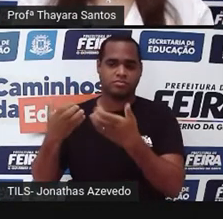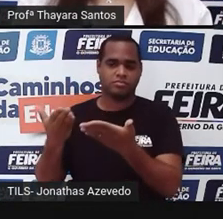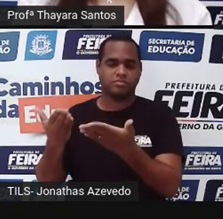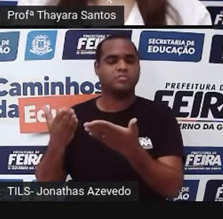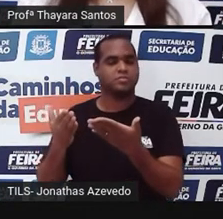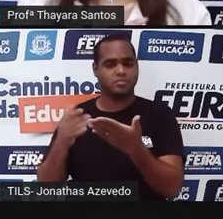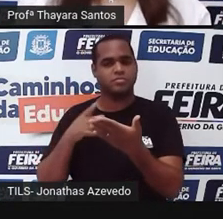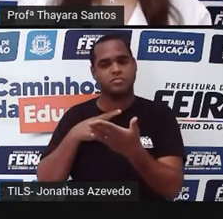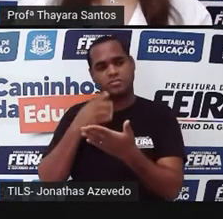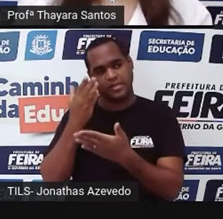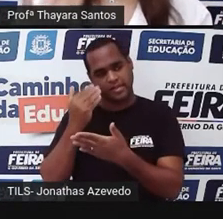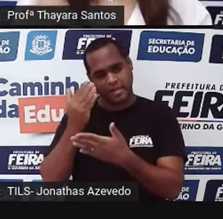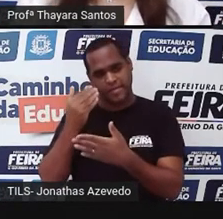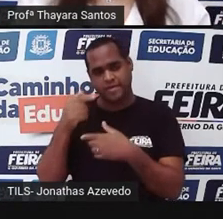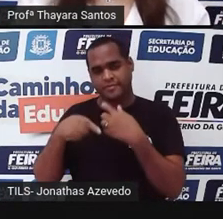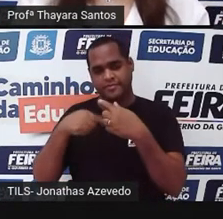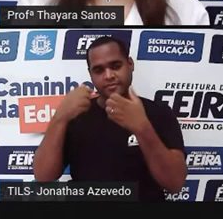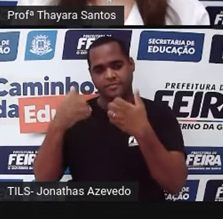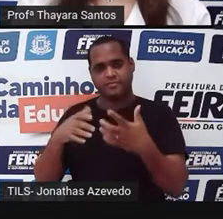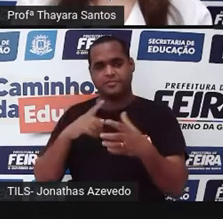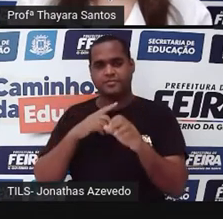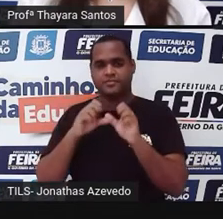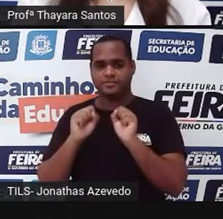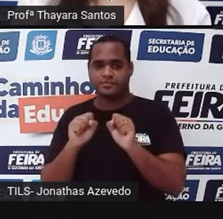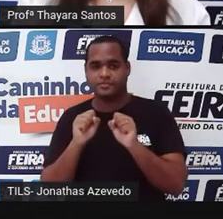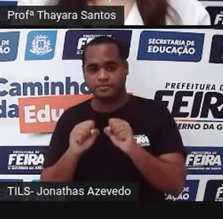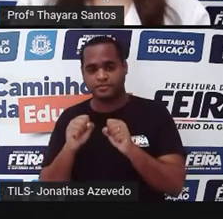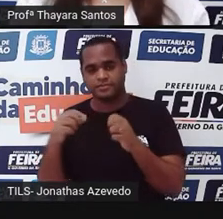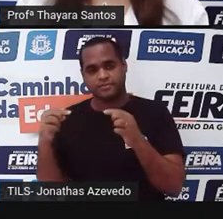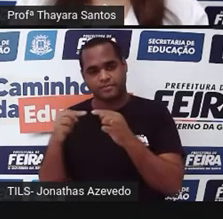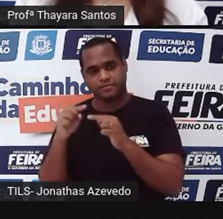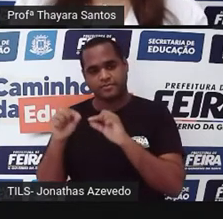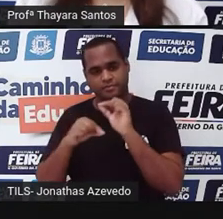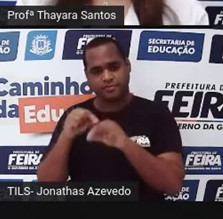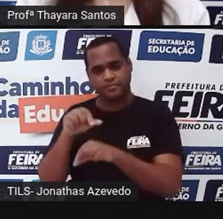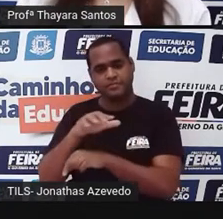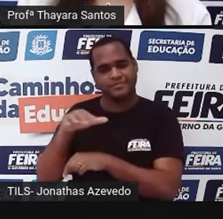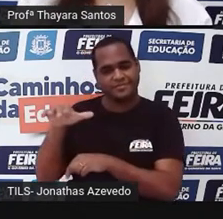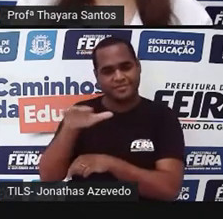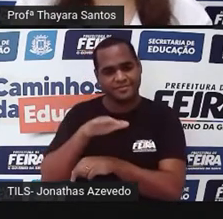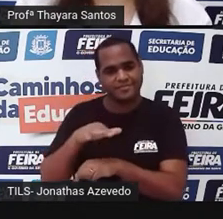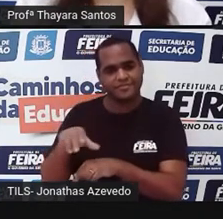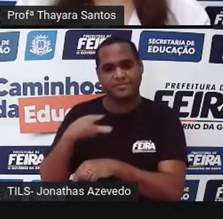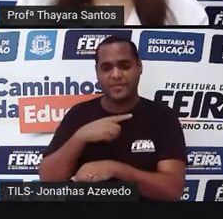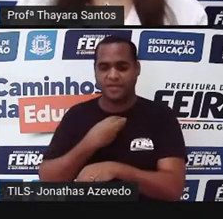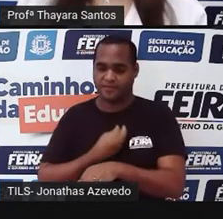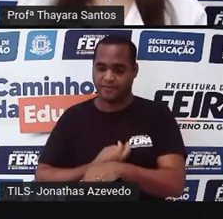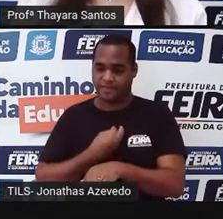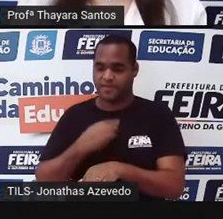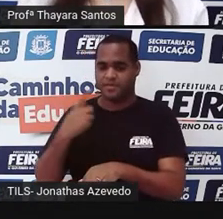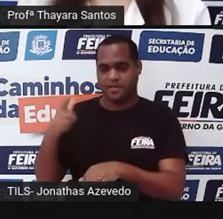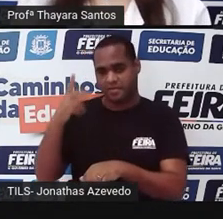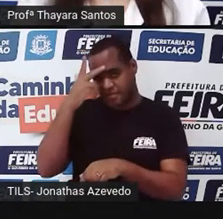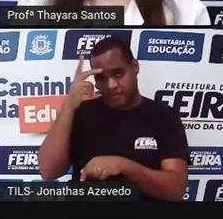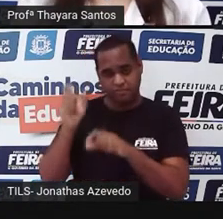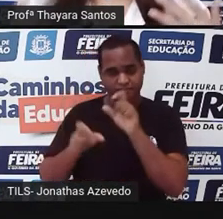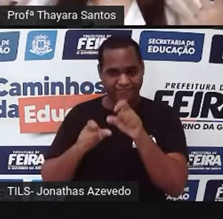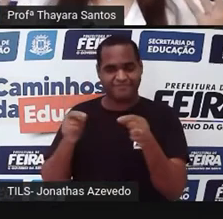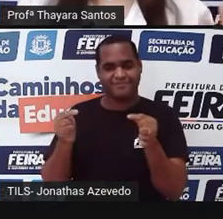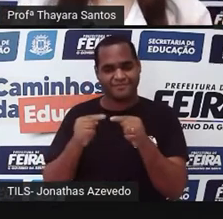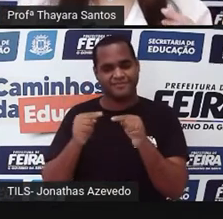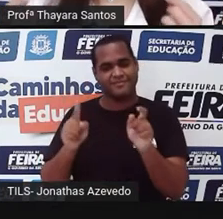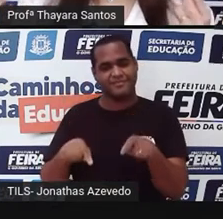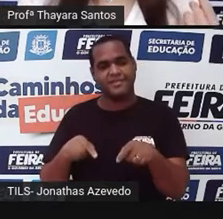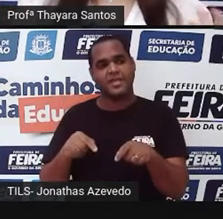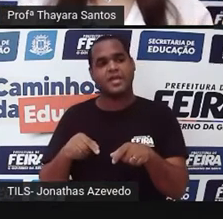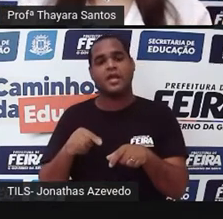E a gente sabe que essas características genéticas elas são influenciadas pelo ambiente, pelos hábitos de vida da pessoa também. Então, quem